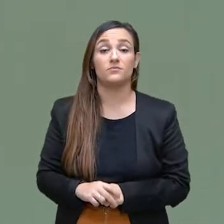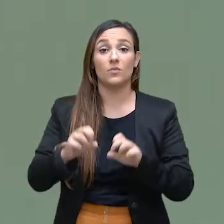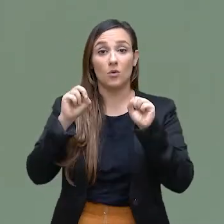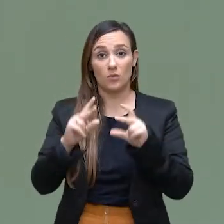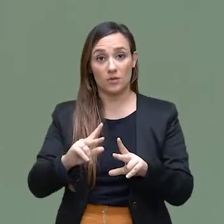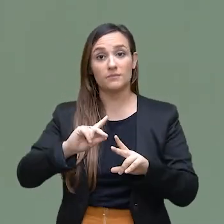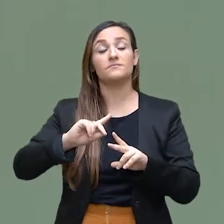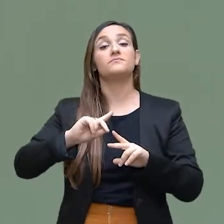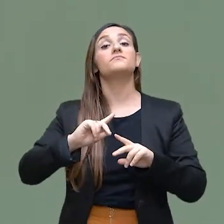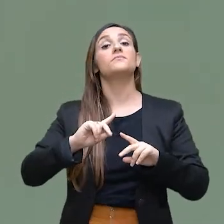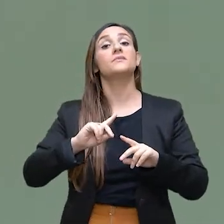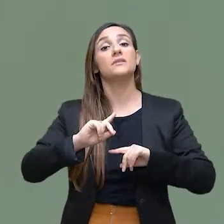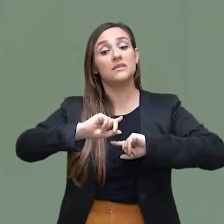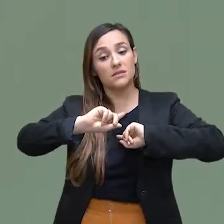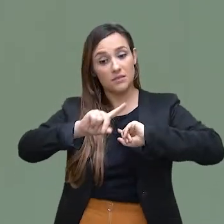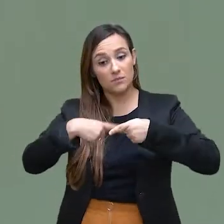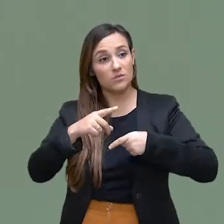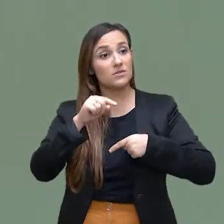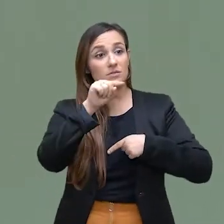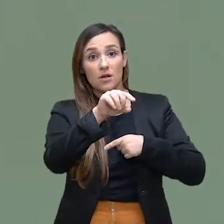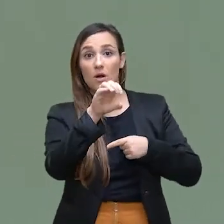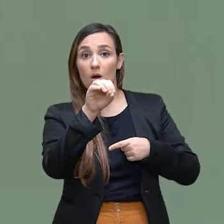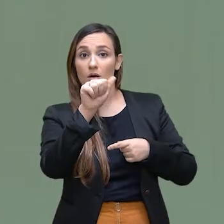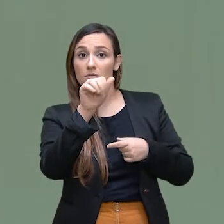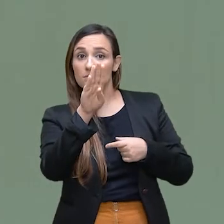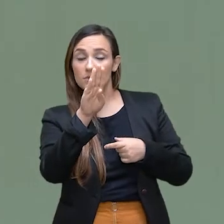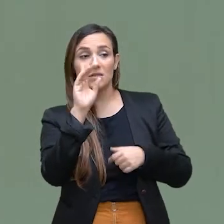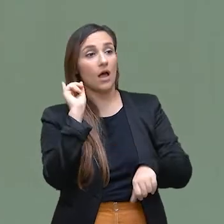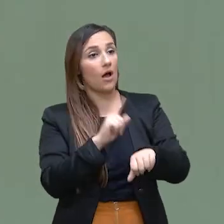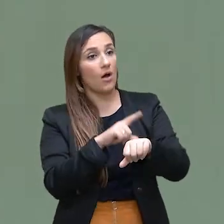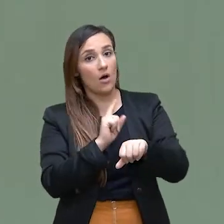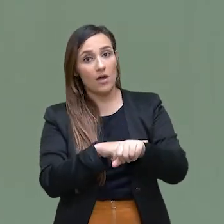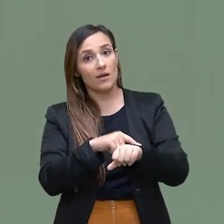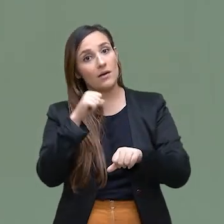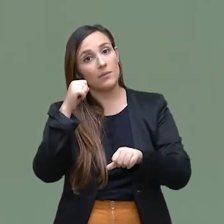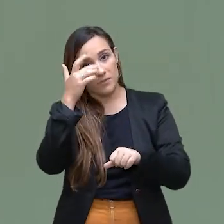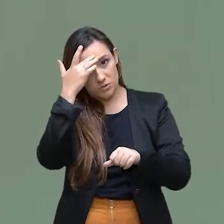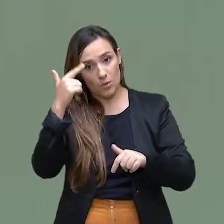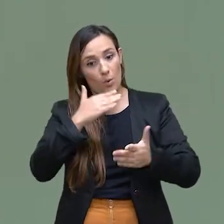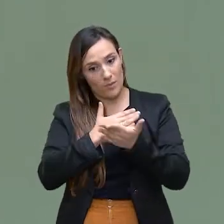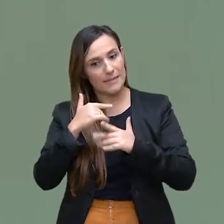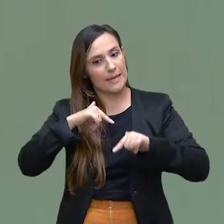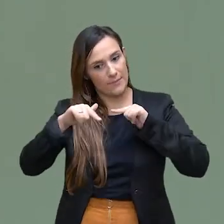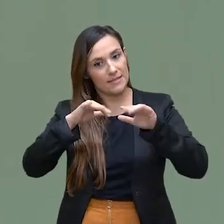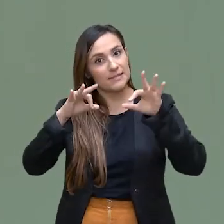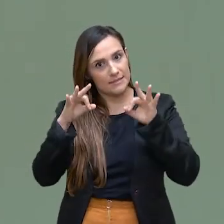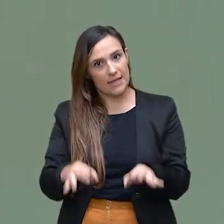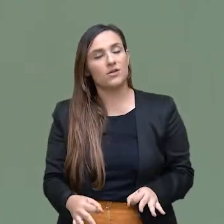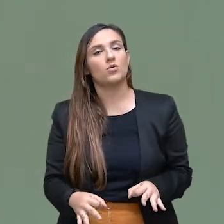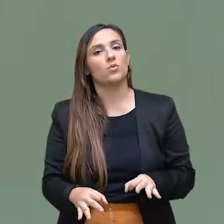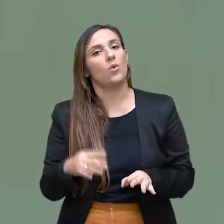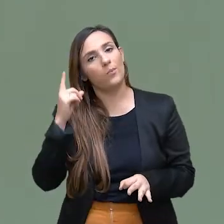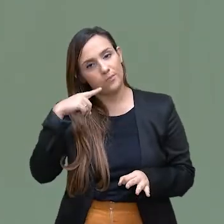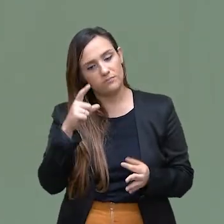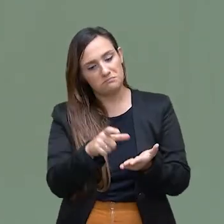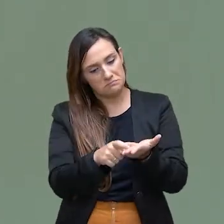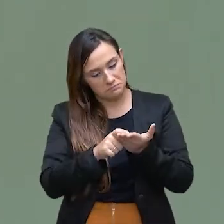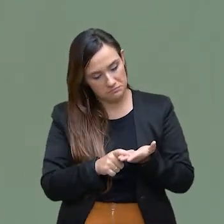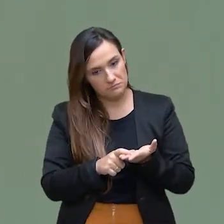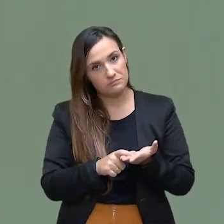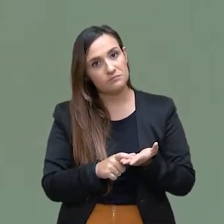depois, já dentro da Ordem dos Advogados do Brasil, quando se inicia mesmo a carreira de advogado, ele pode, então,